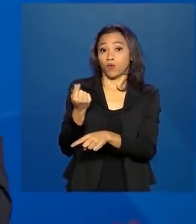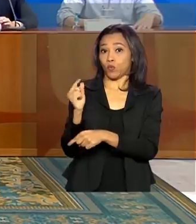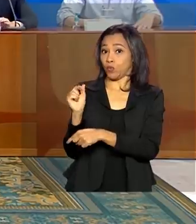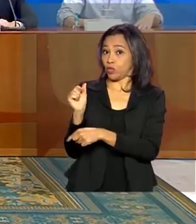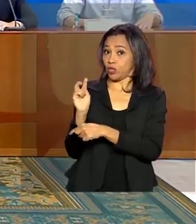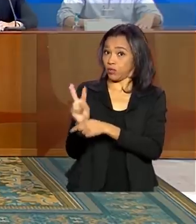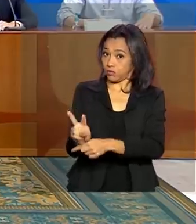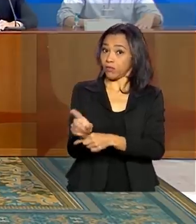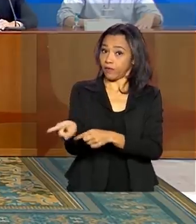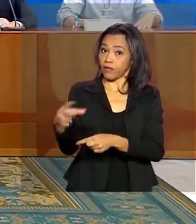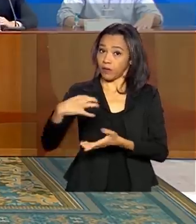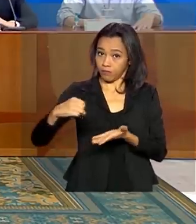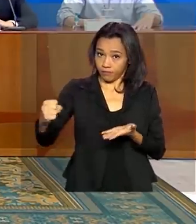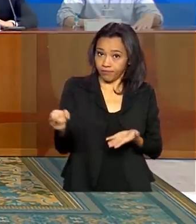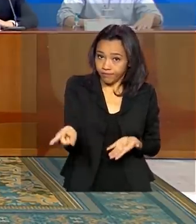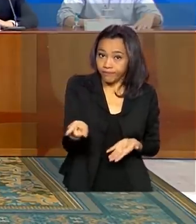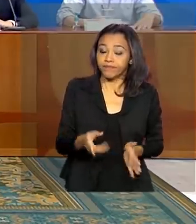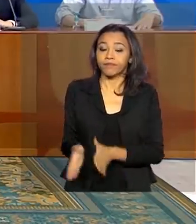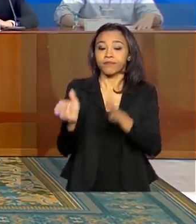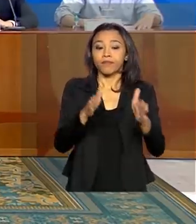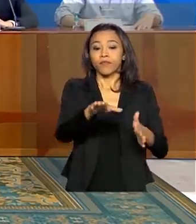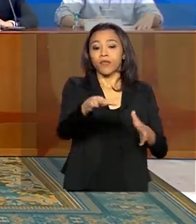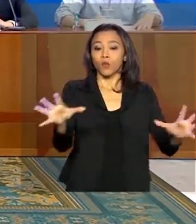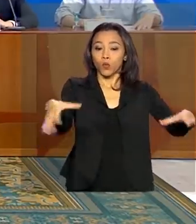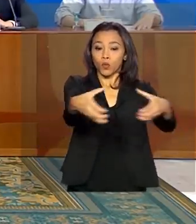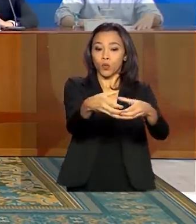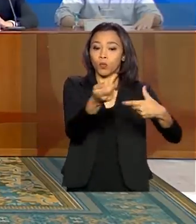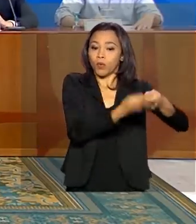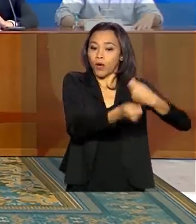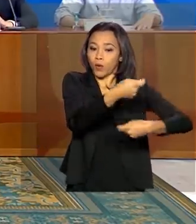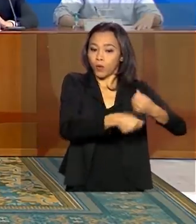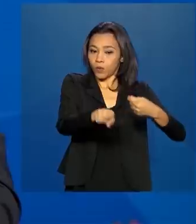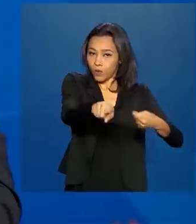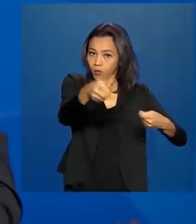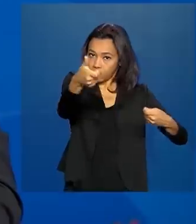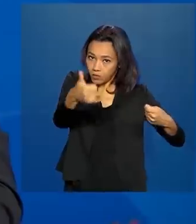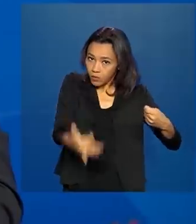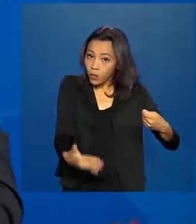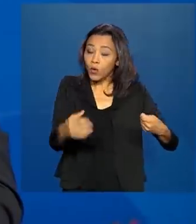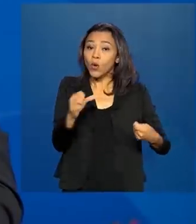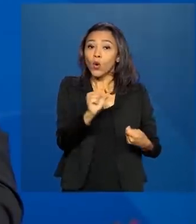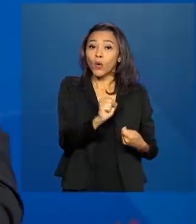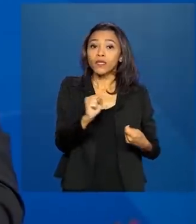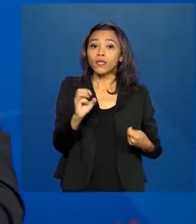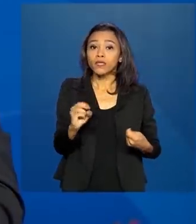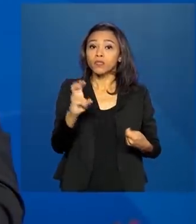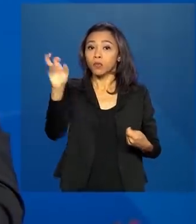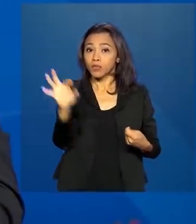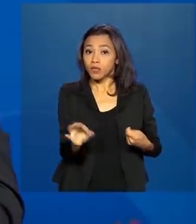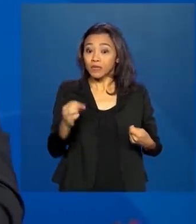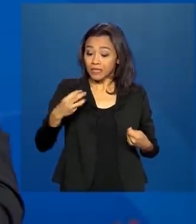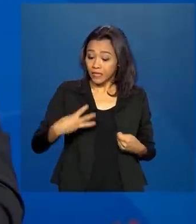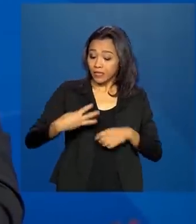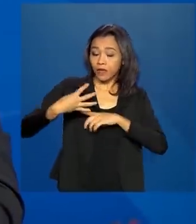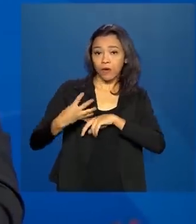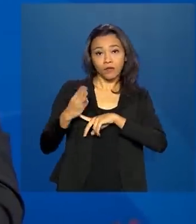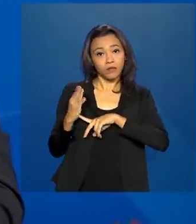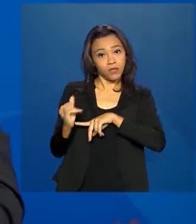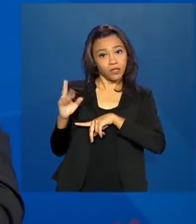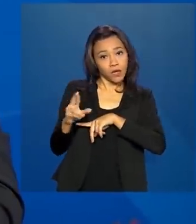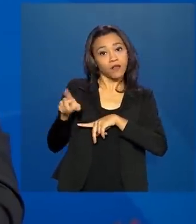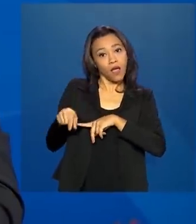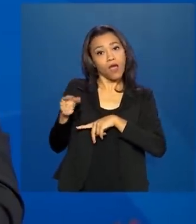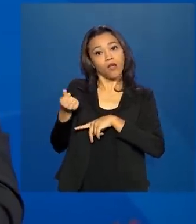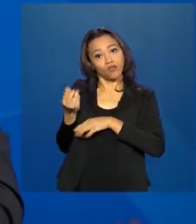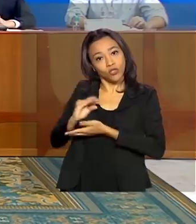tomando. Segundo a equipe econômica, 85% dos recursos, 34 bilhões de reais, vão sair